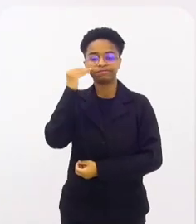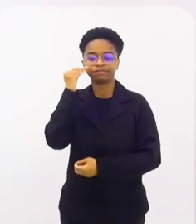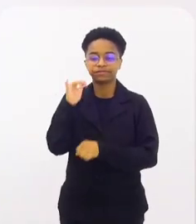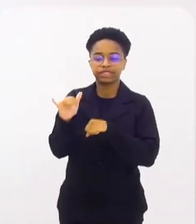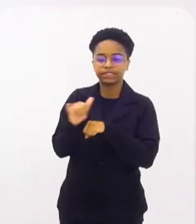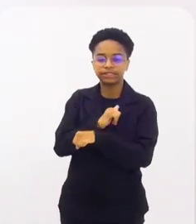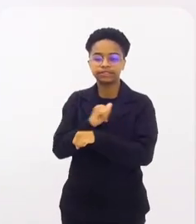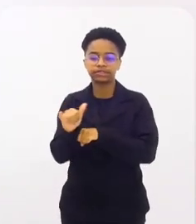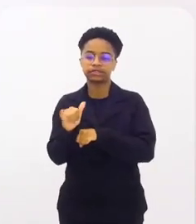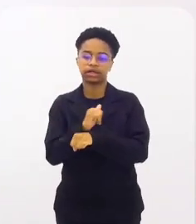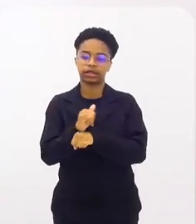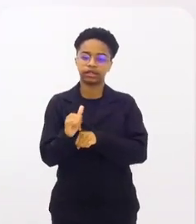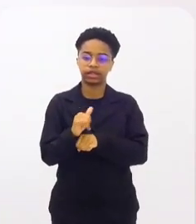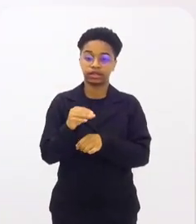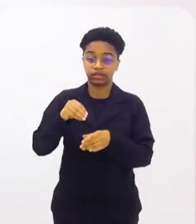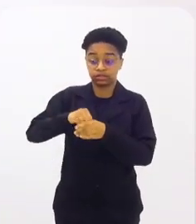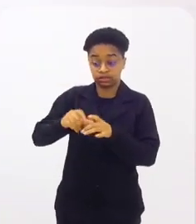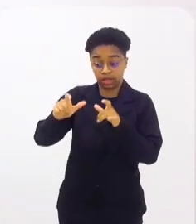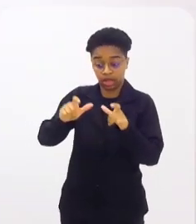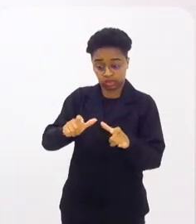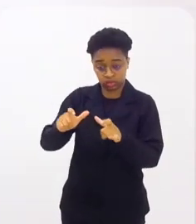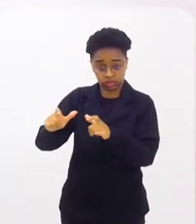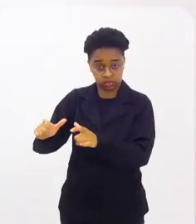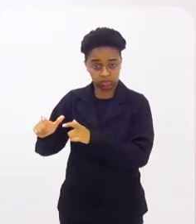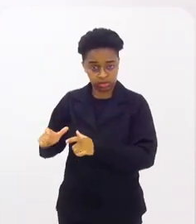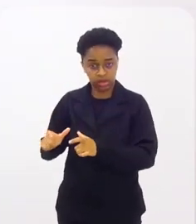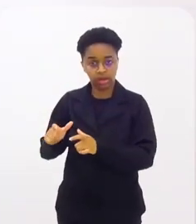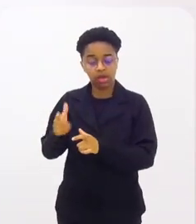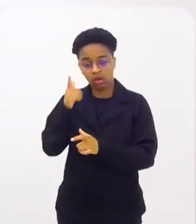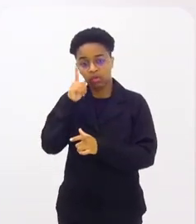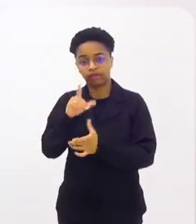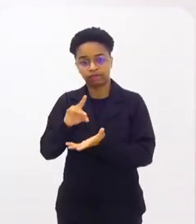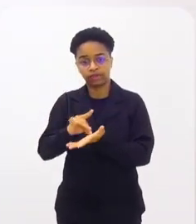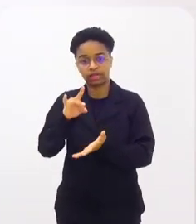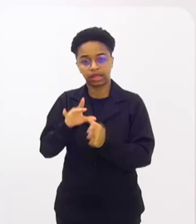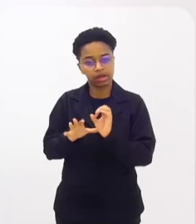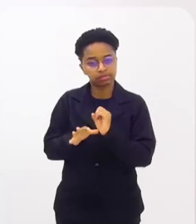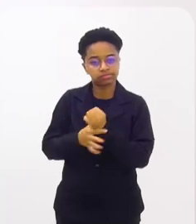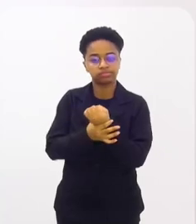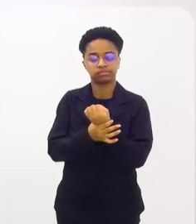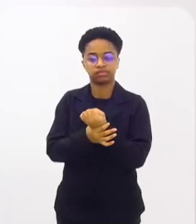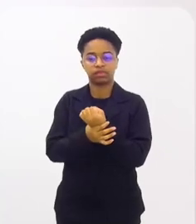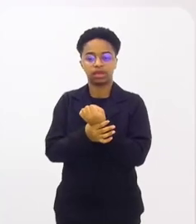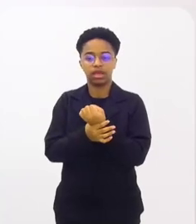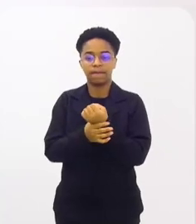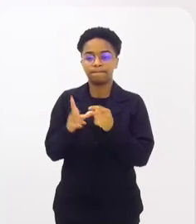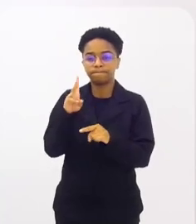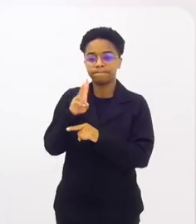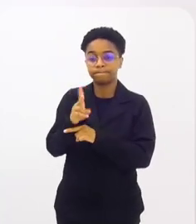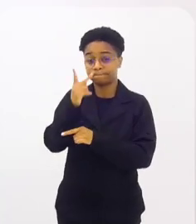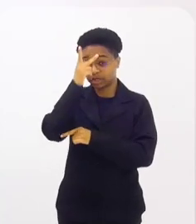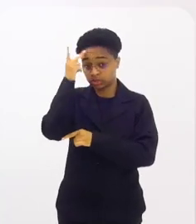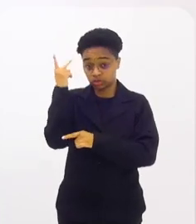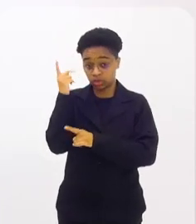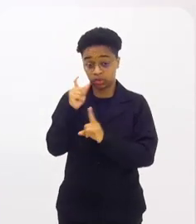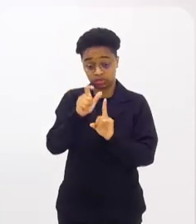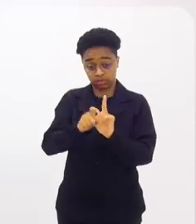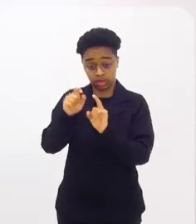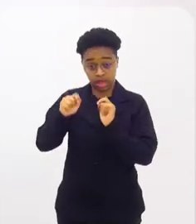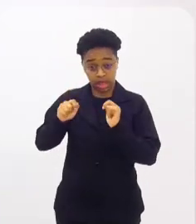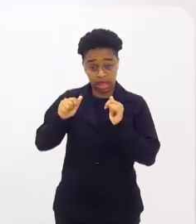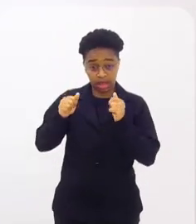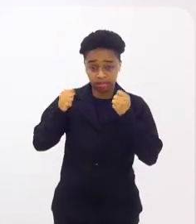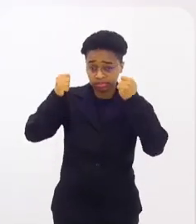e formas para, no território, assegurar que aqueles que militam em favor da causa humanitária